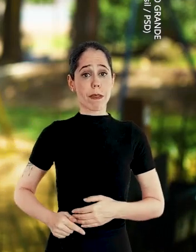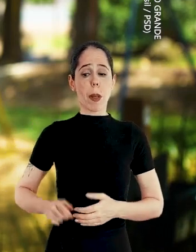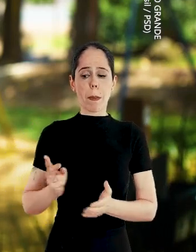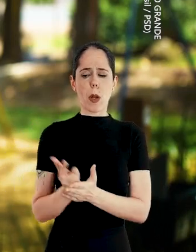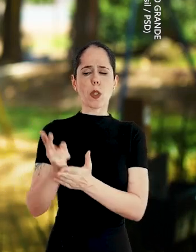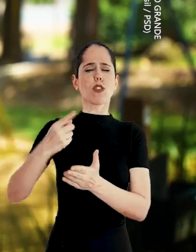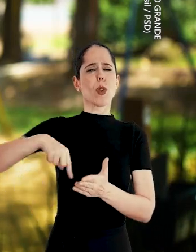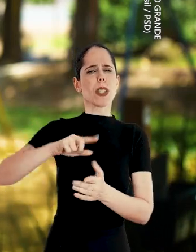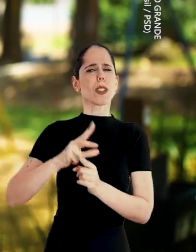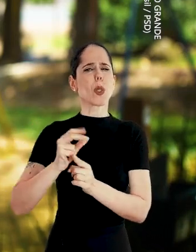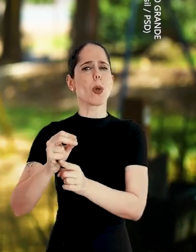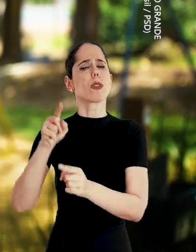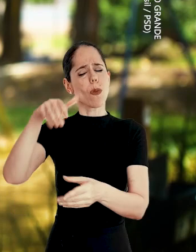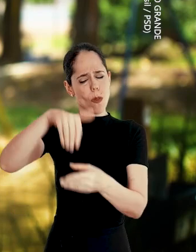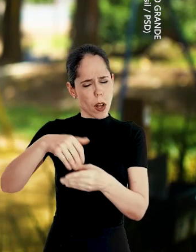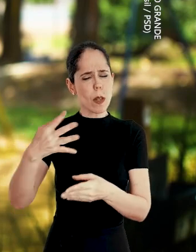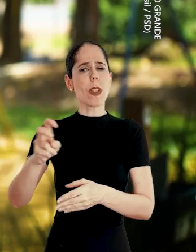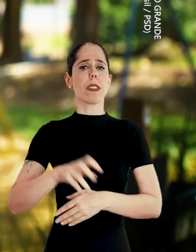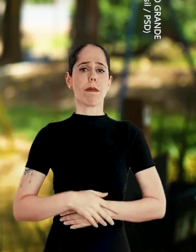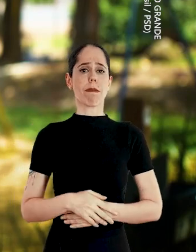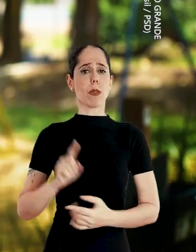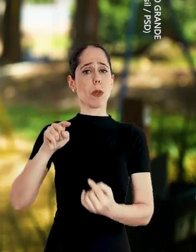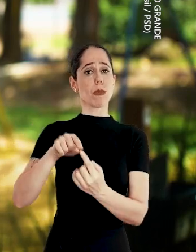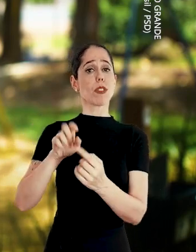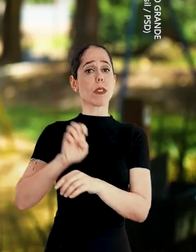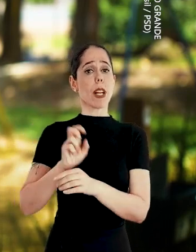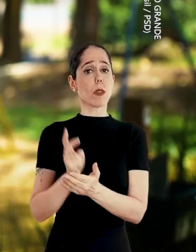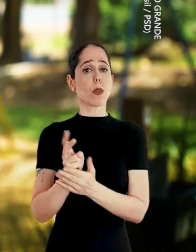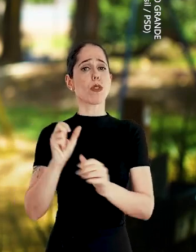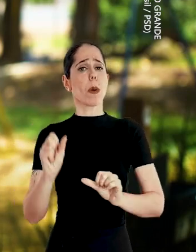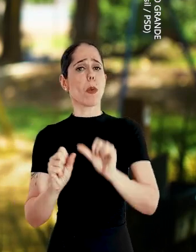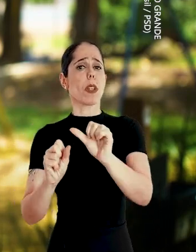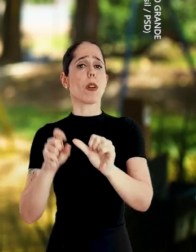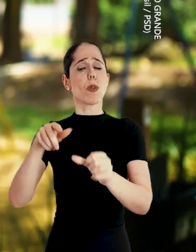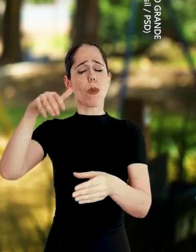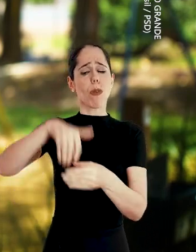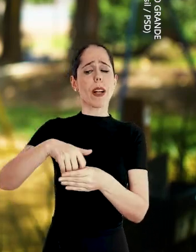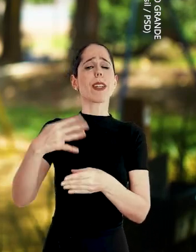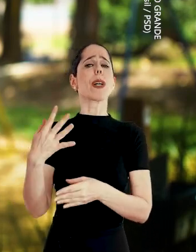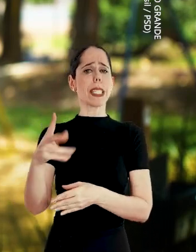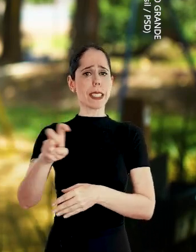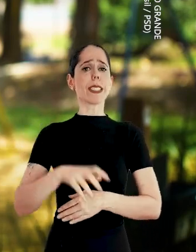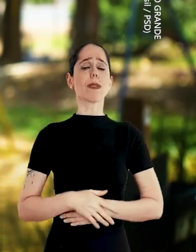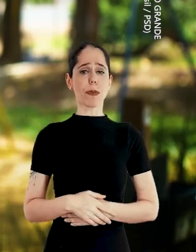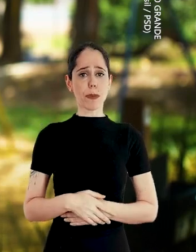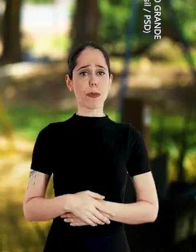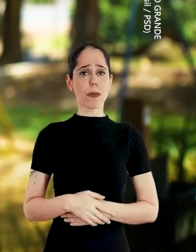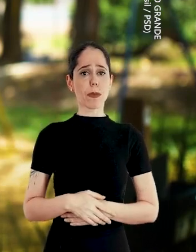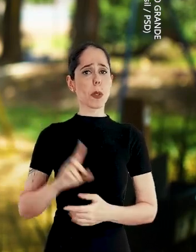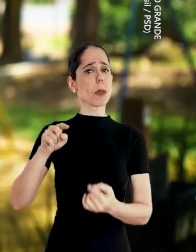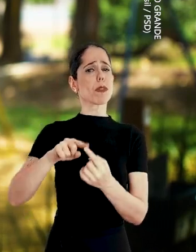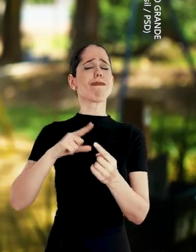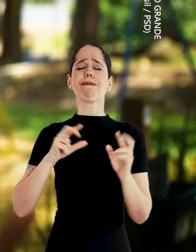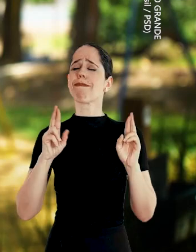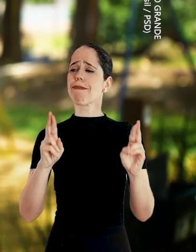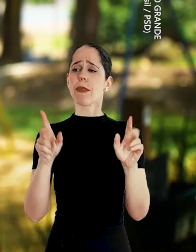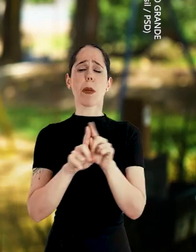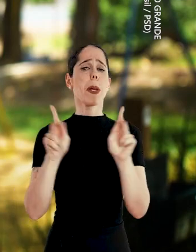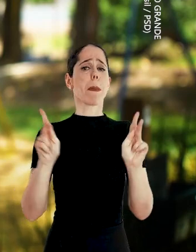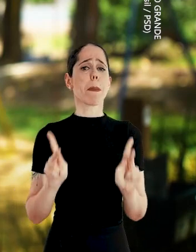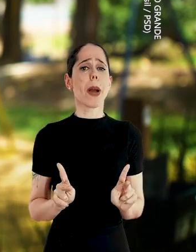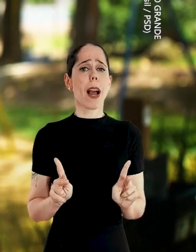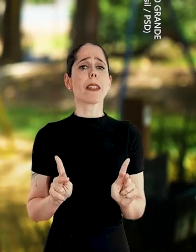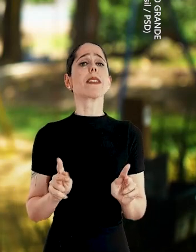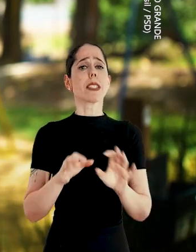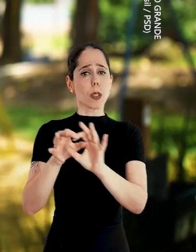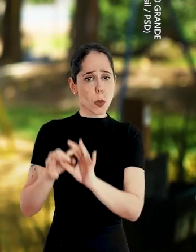Para manter nossas conquistas Vote 45 Para o Estado seguir mudando Vote 45 Para termos esperança,